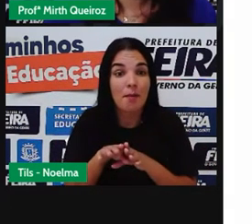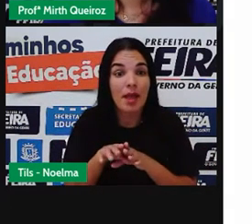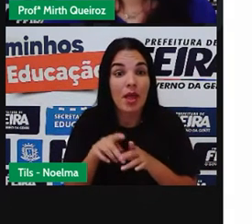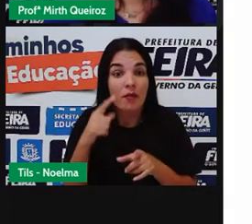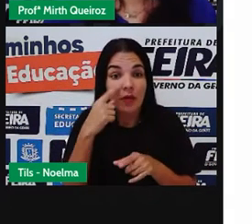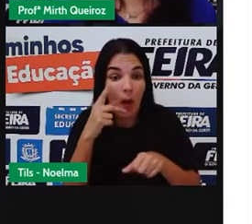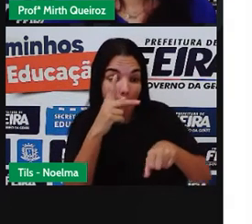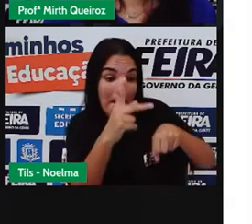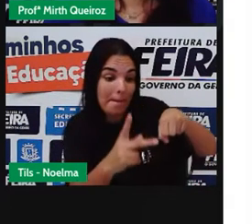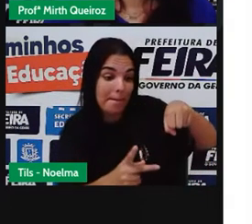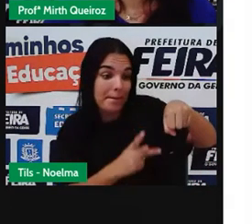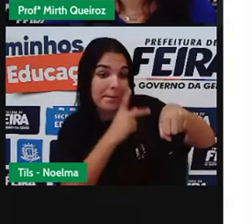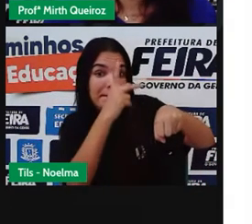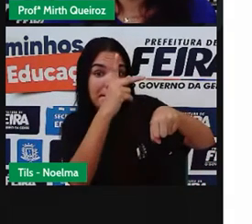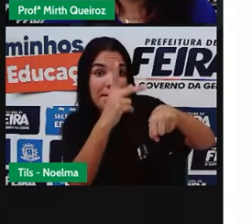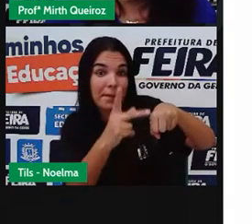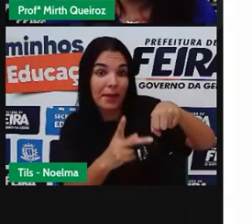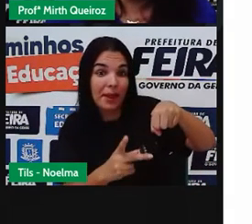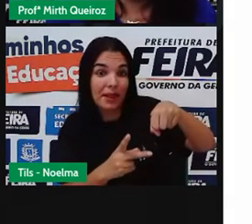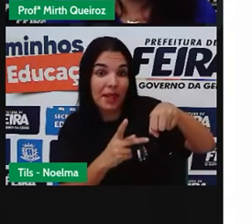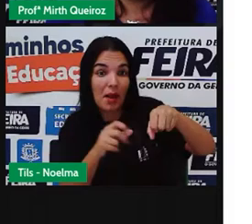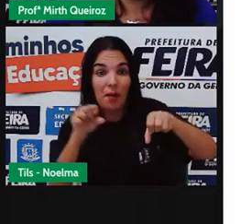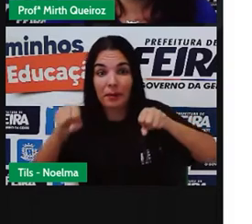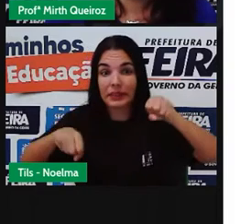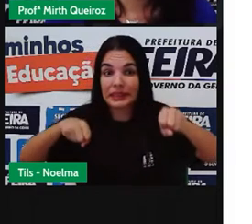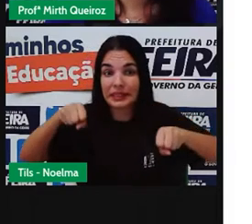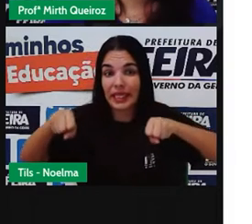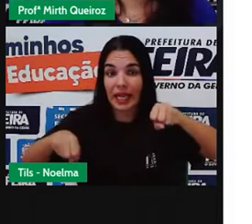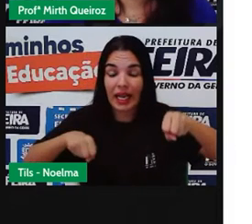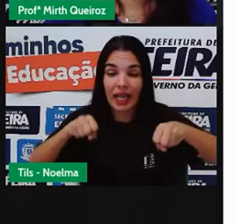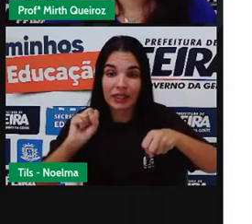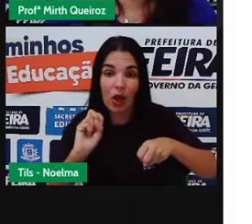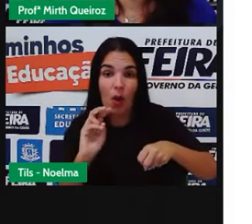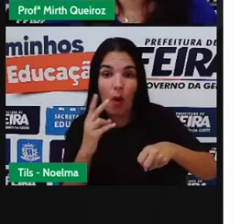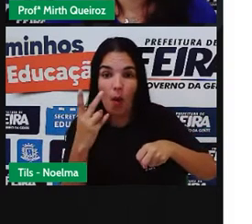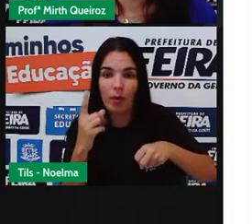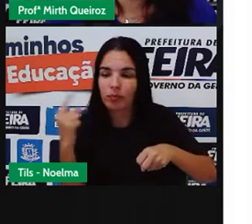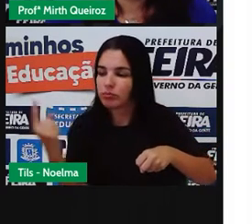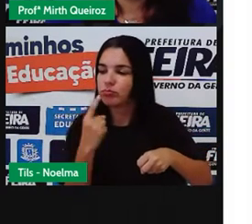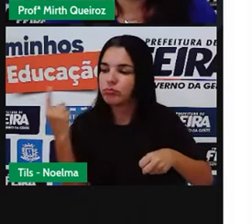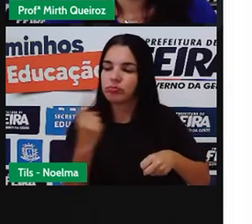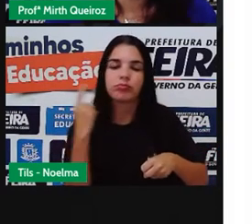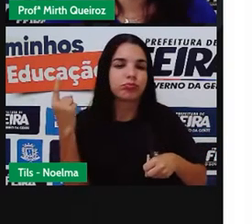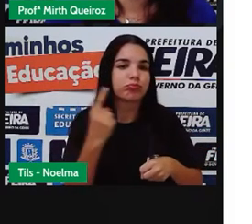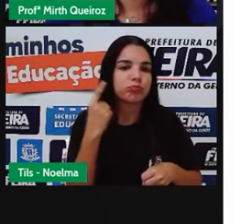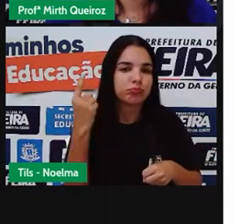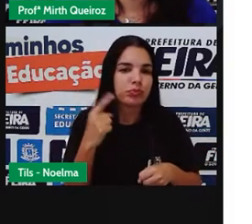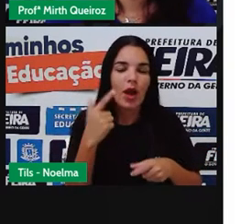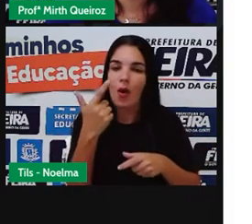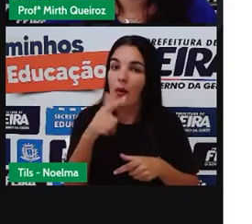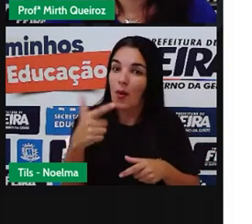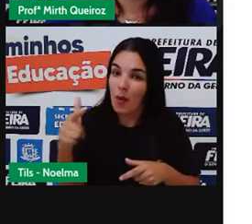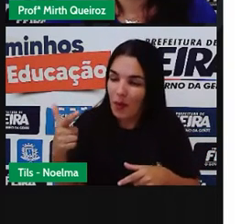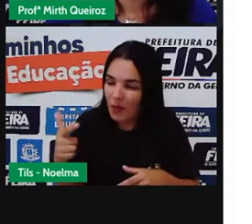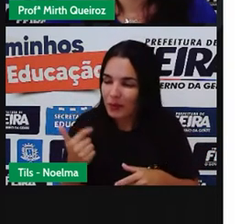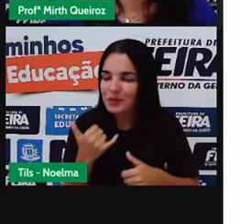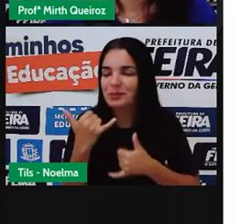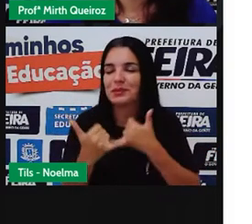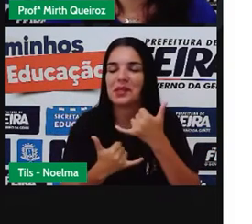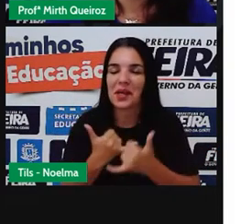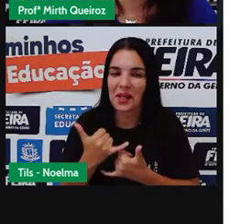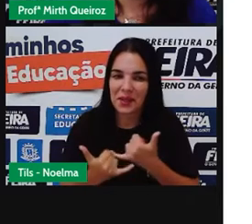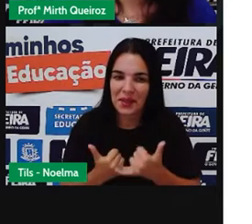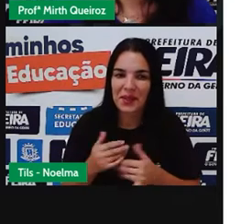bicicleta ou bambolê com um pauzinho. Era outro tipo de brincadeira utilizado lá na